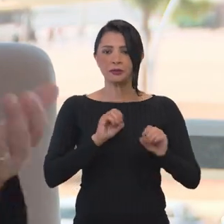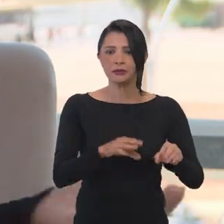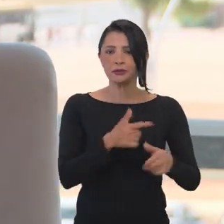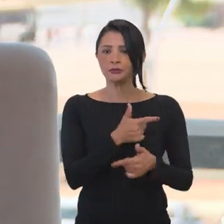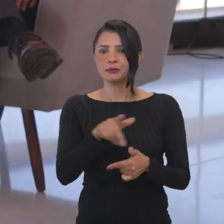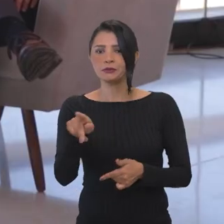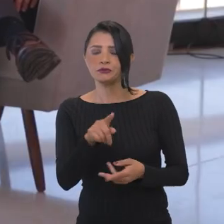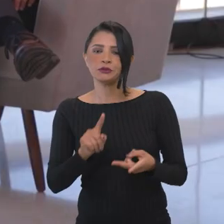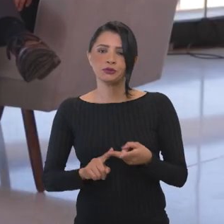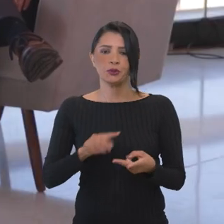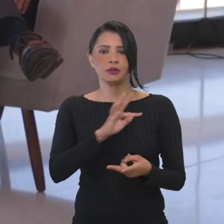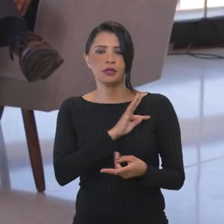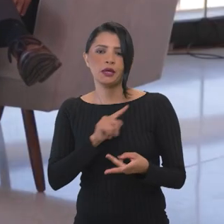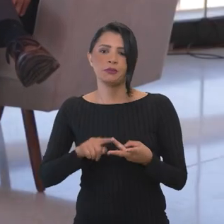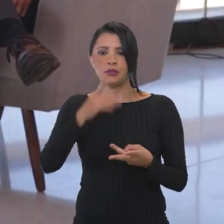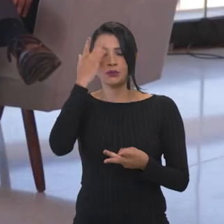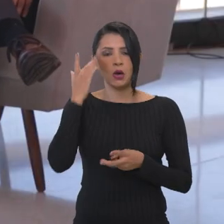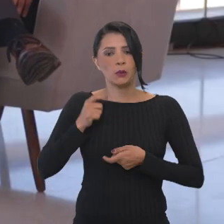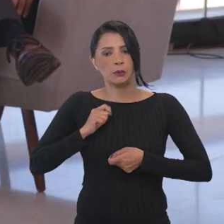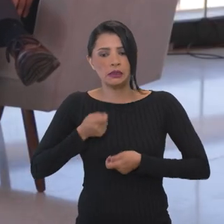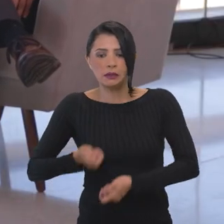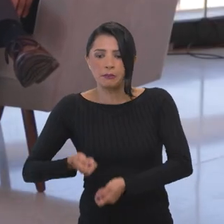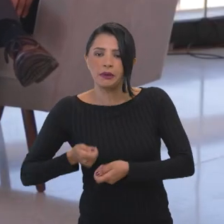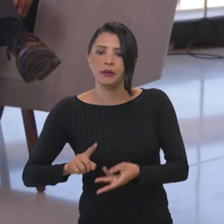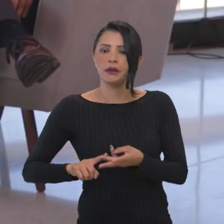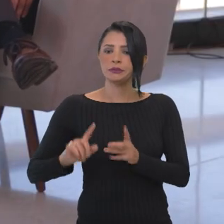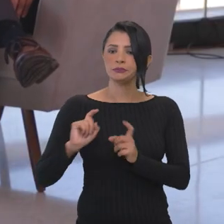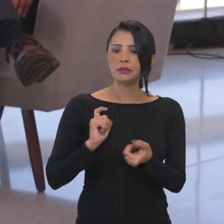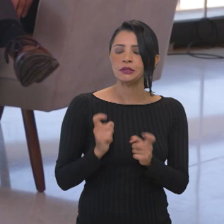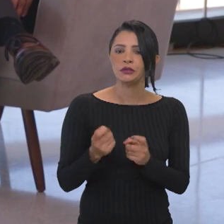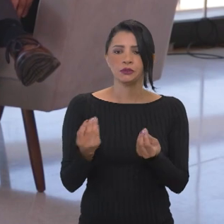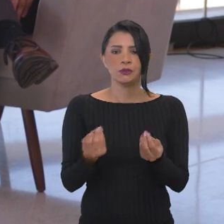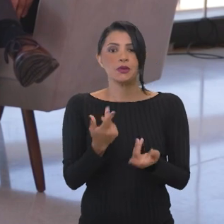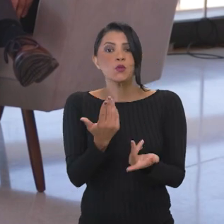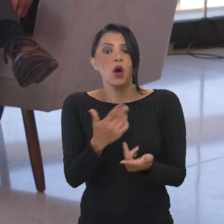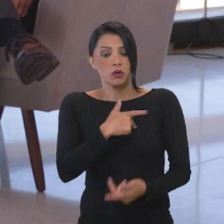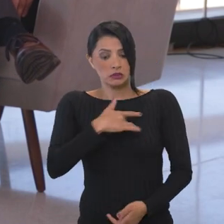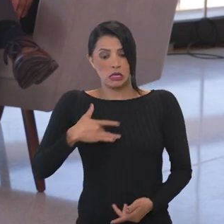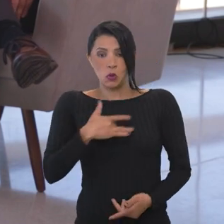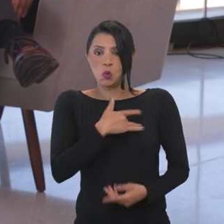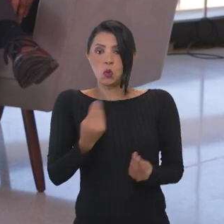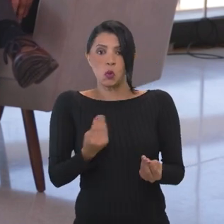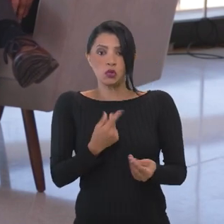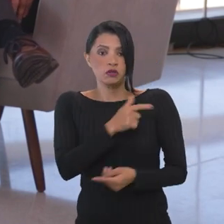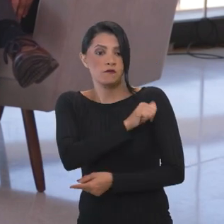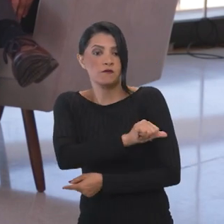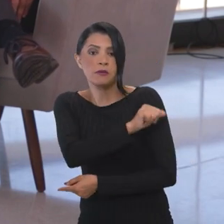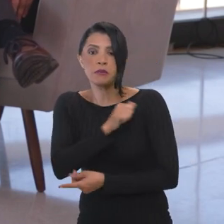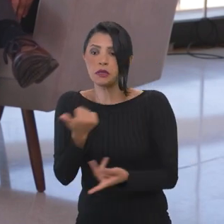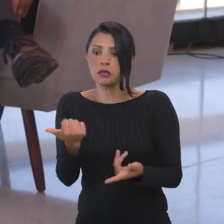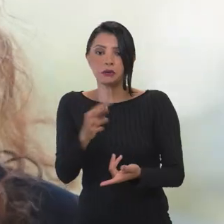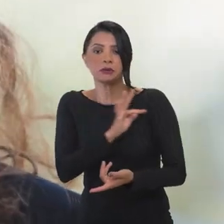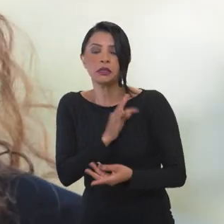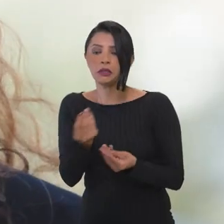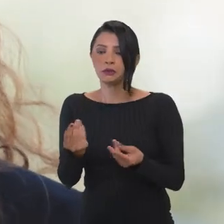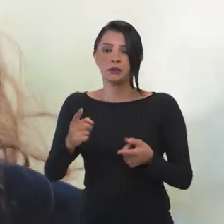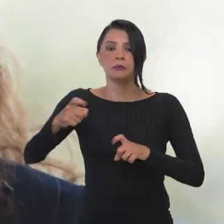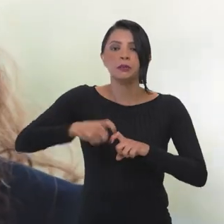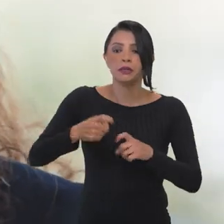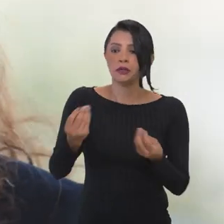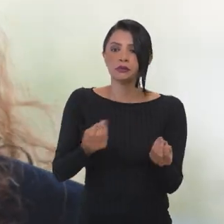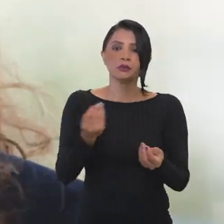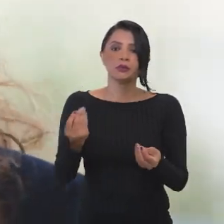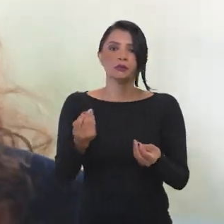professor, sem técnico, sem o pessoal da limpeza, sem o pessoal administrativo. A mesma coisa é saúde. Como é você vai fazer sem enfermeiros, técnicos de enfermagem,